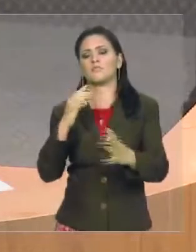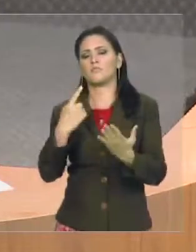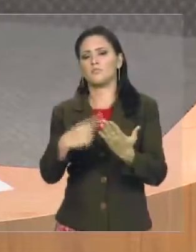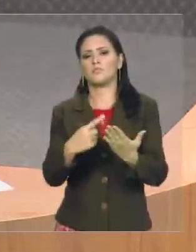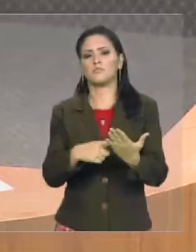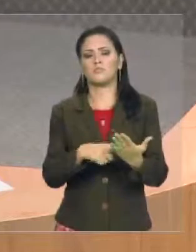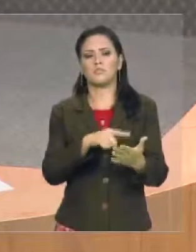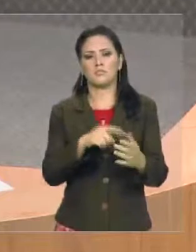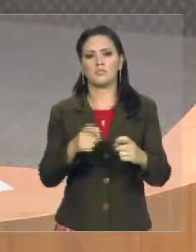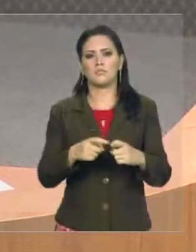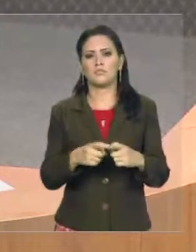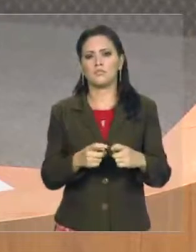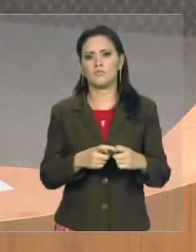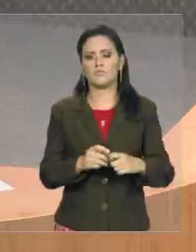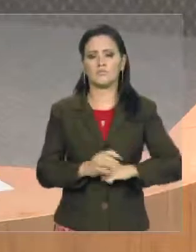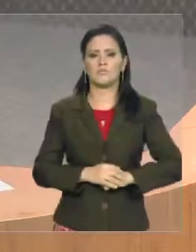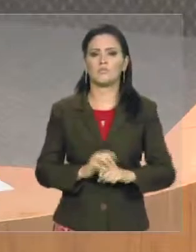vejam,